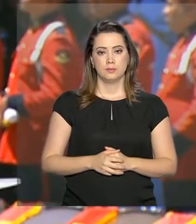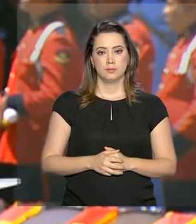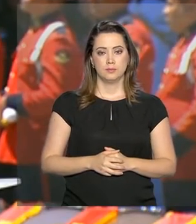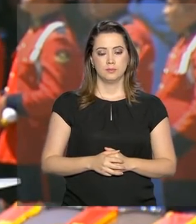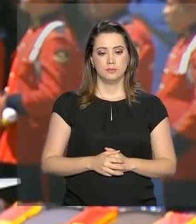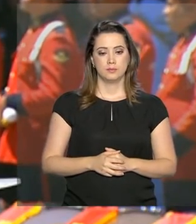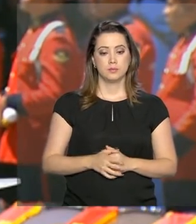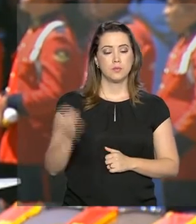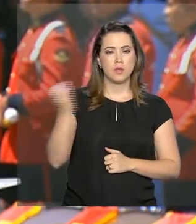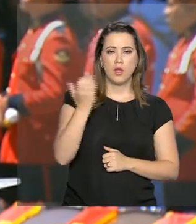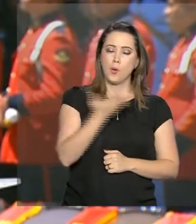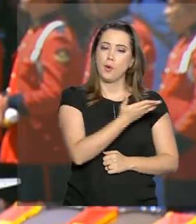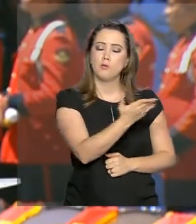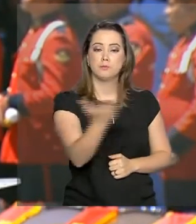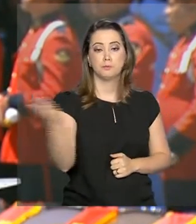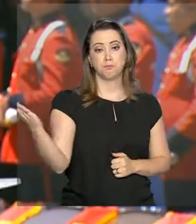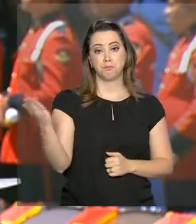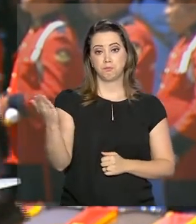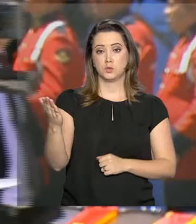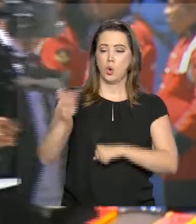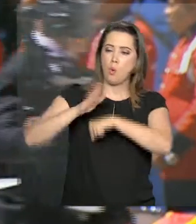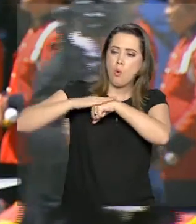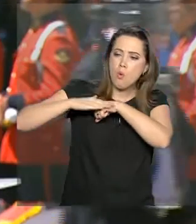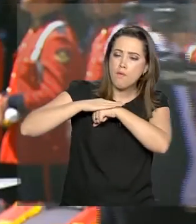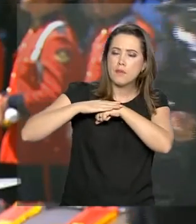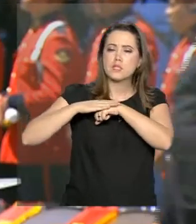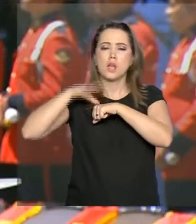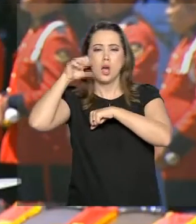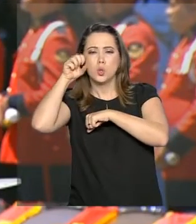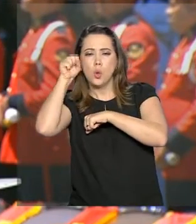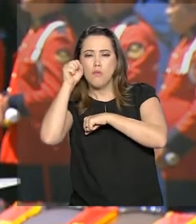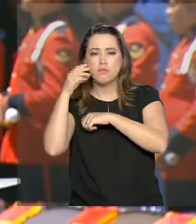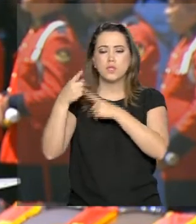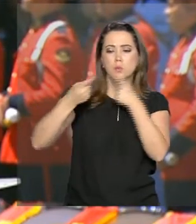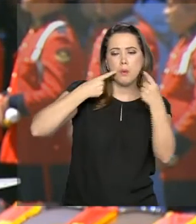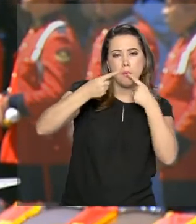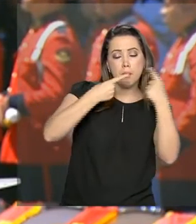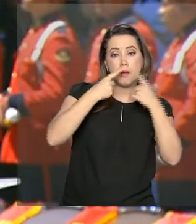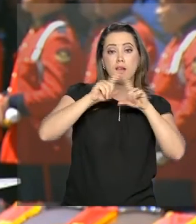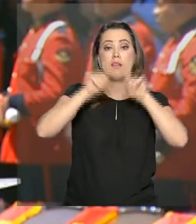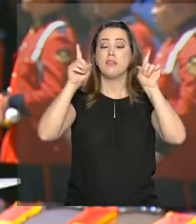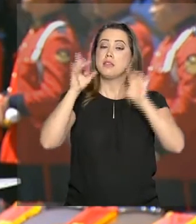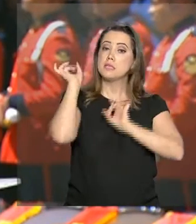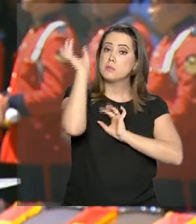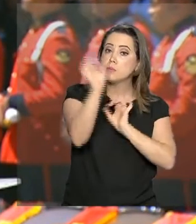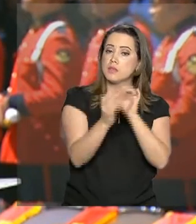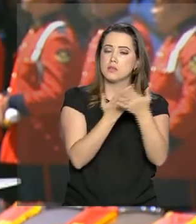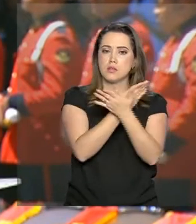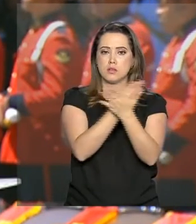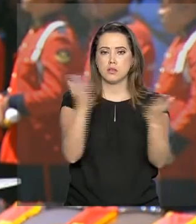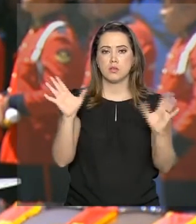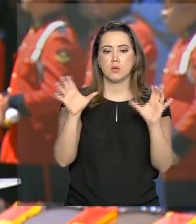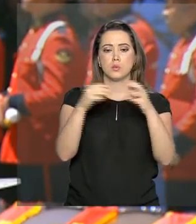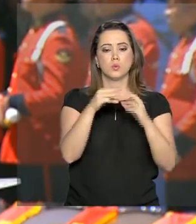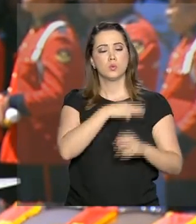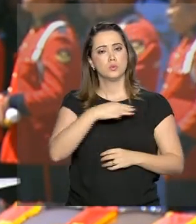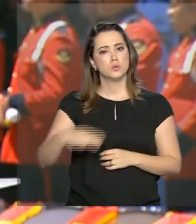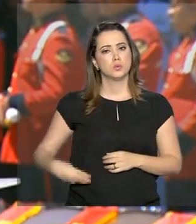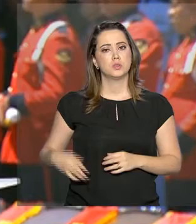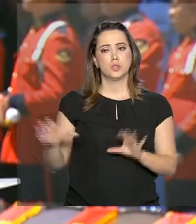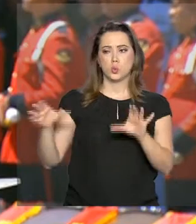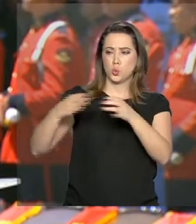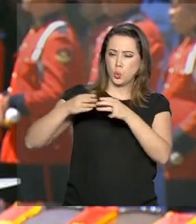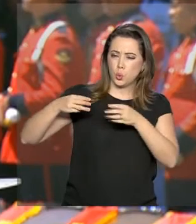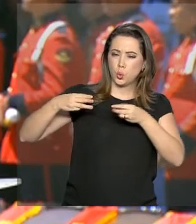Eu quero a vocês, conversando, ouvindo, debatendo, em especial com o senhor Ministro da Defesa, uma